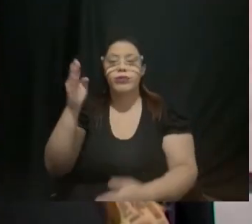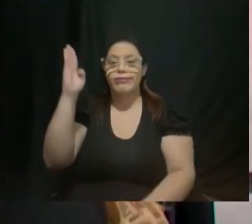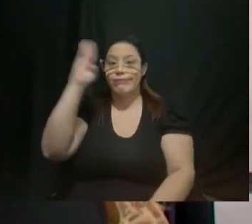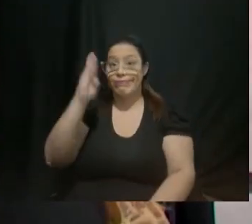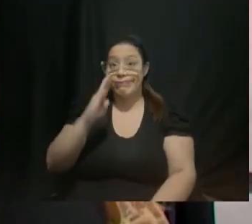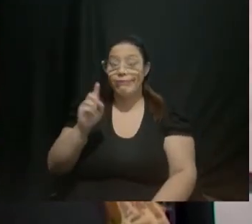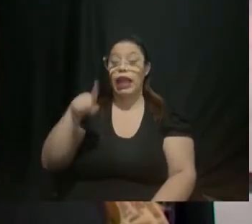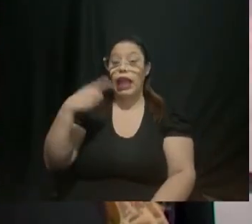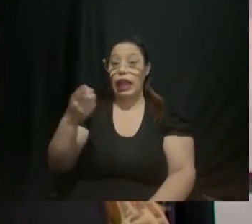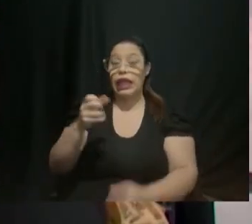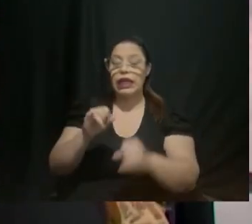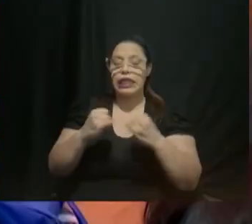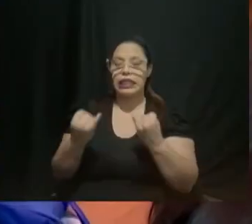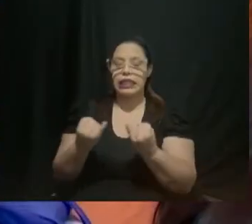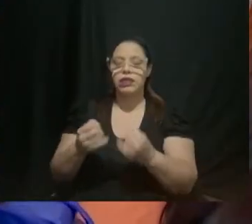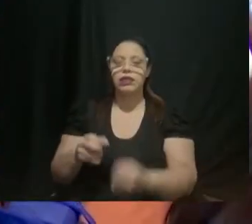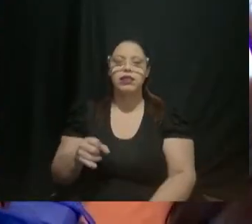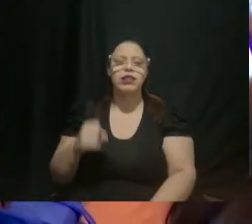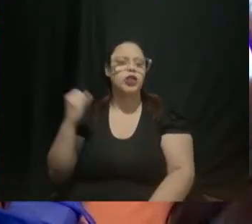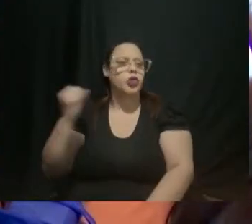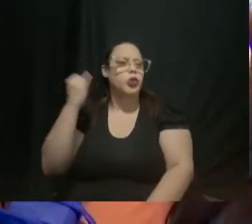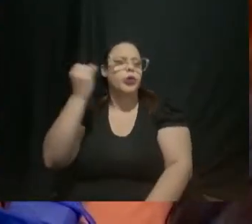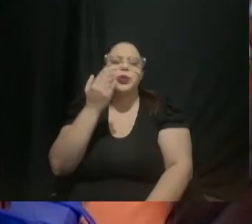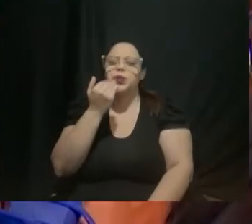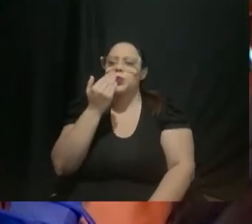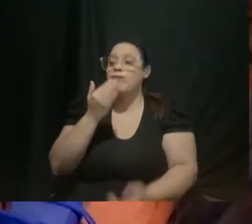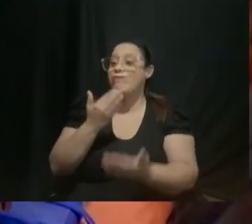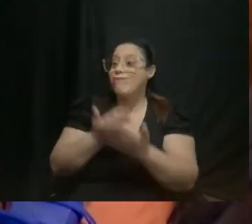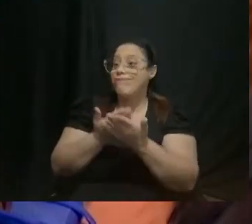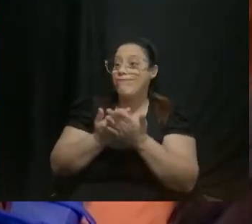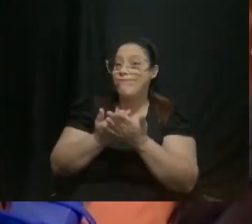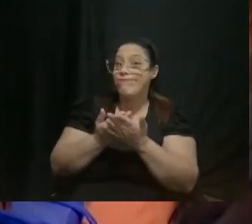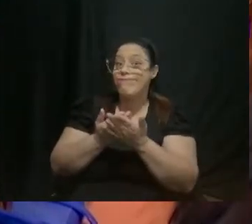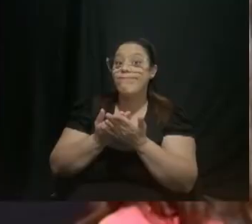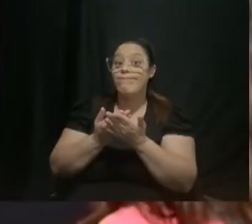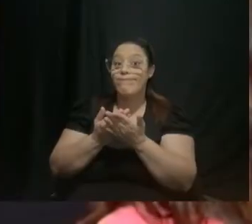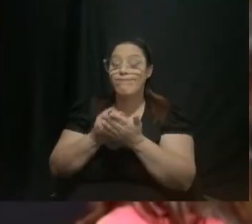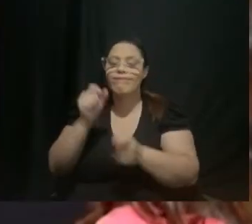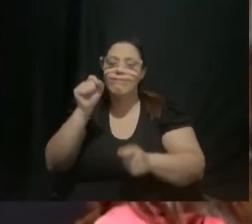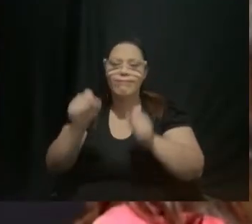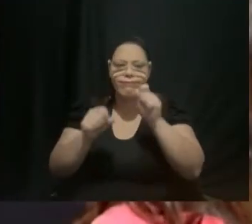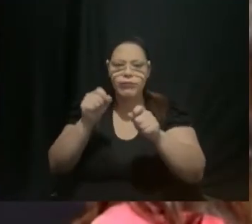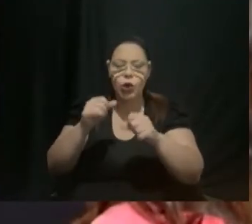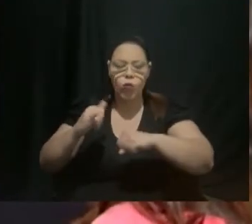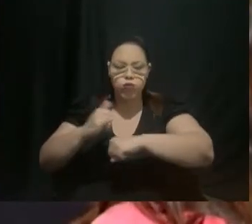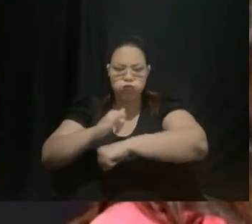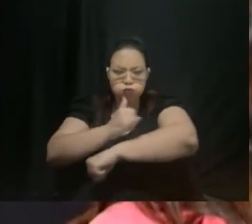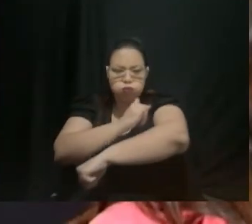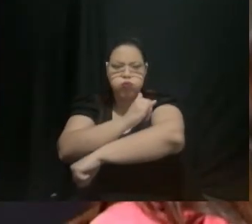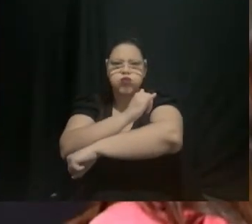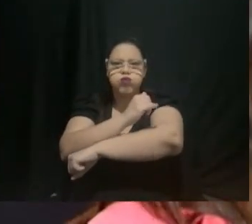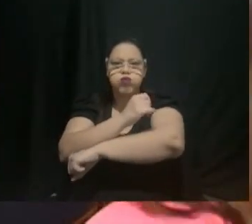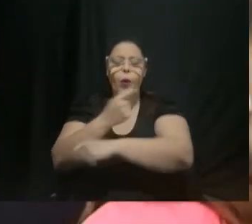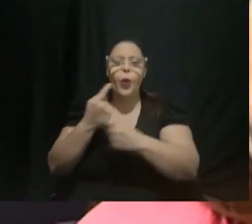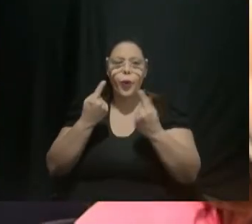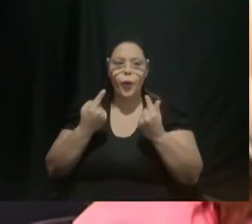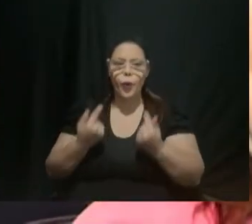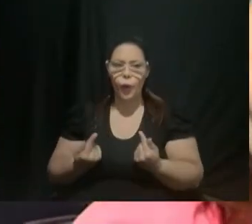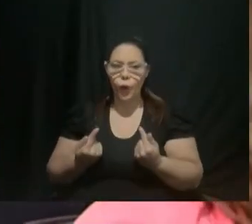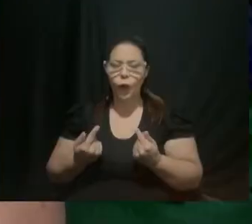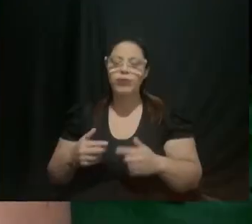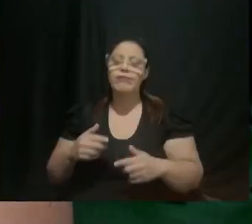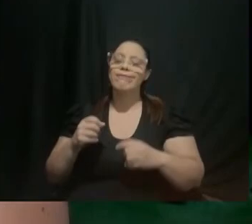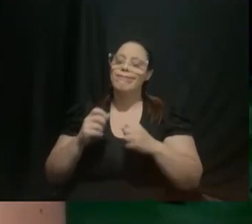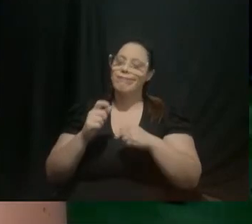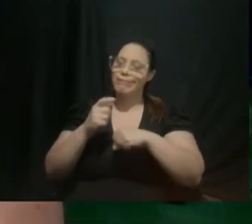a importância da alimentação escolar tratando de situações de obesidade desnutrição e patologias pela professora